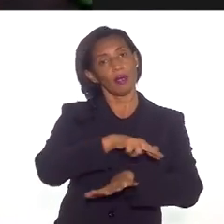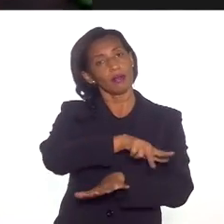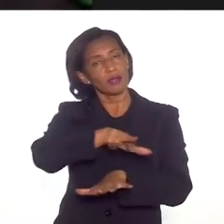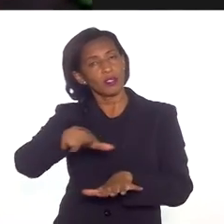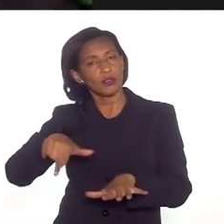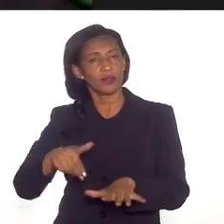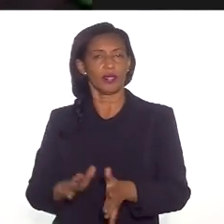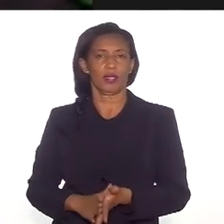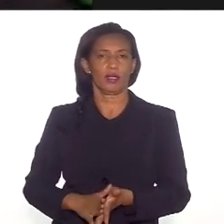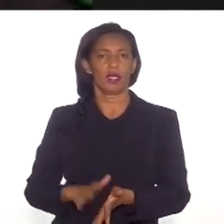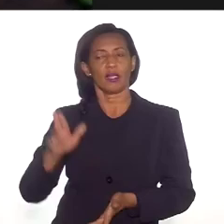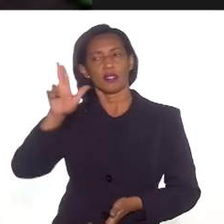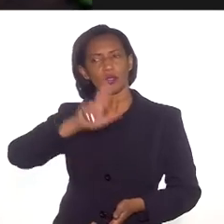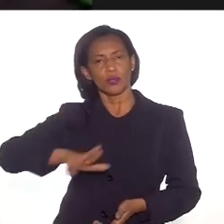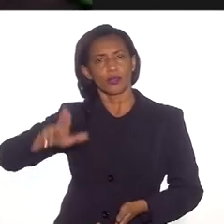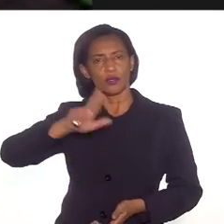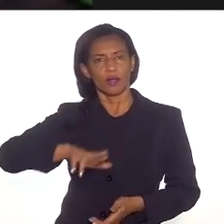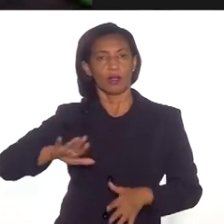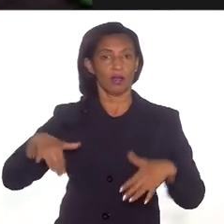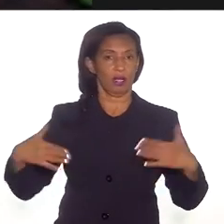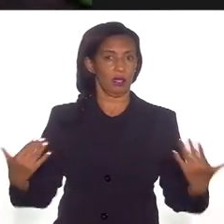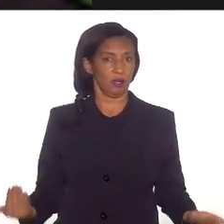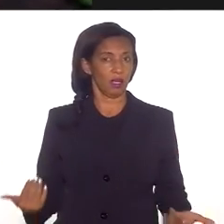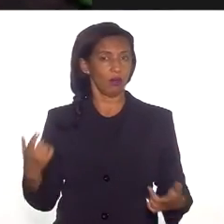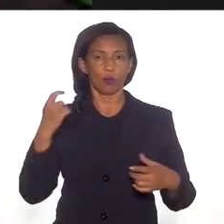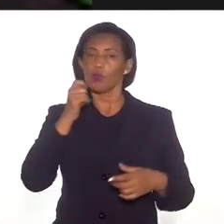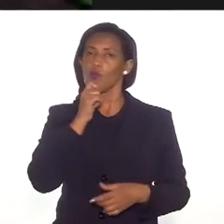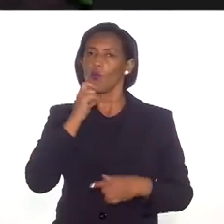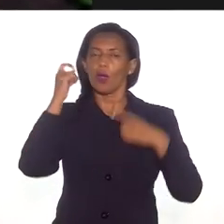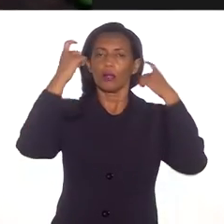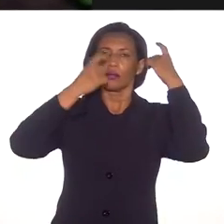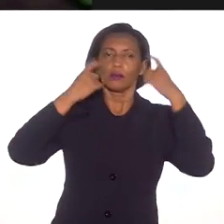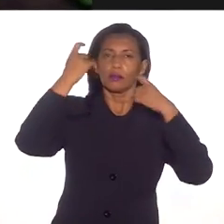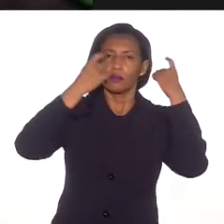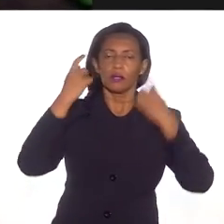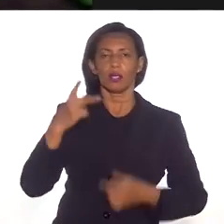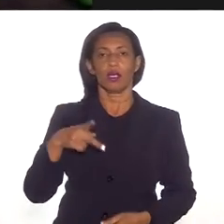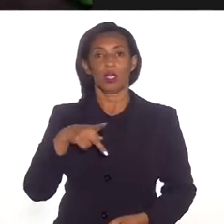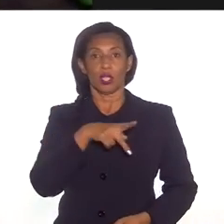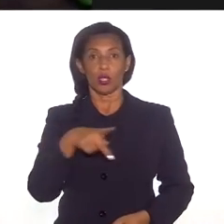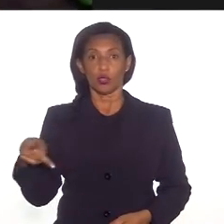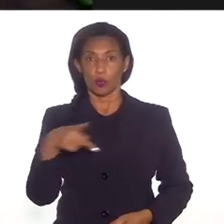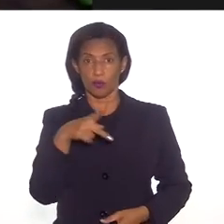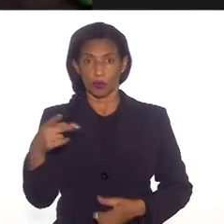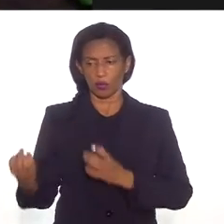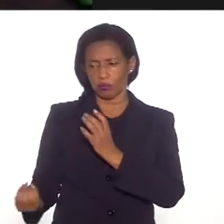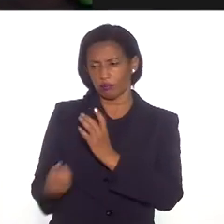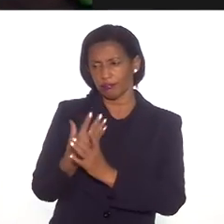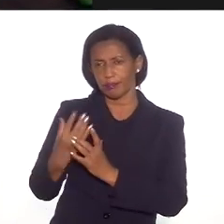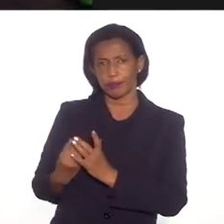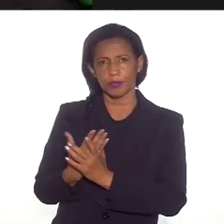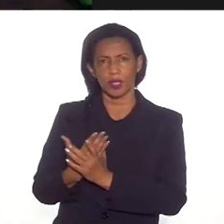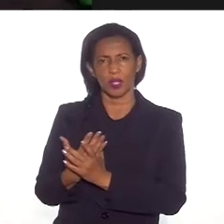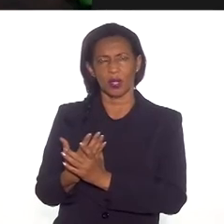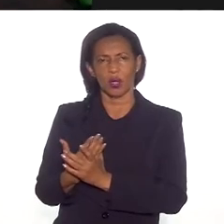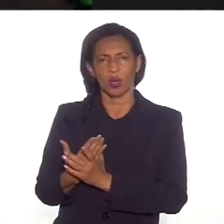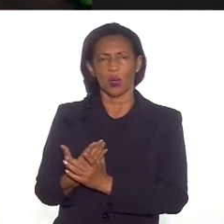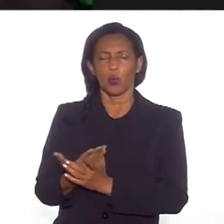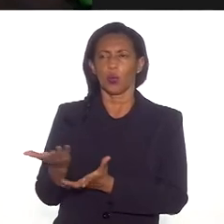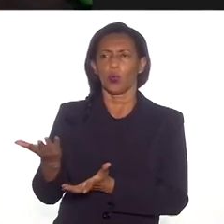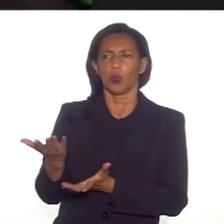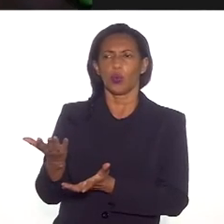essa diversidade, porque as universidades até então não tinham essa preocupação. E os professores reproduziam os